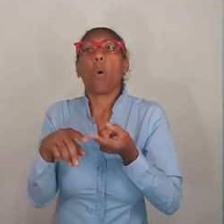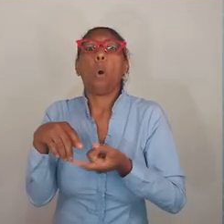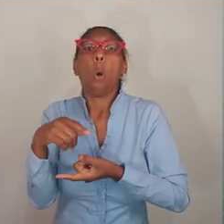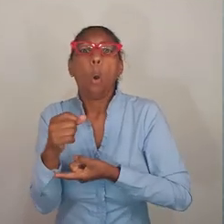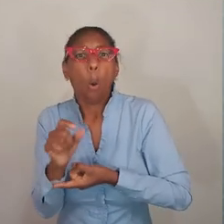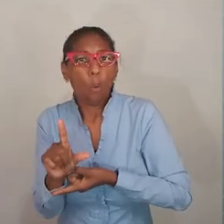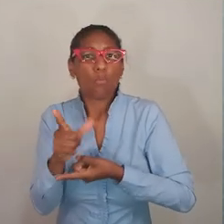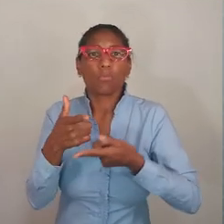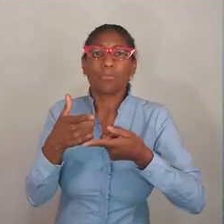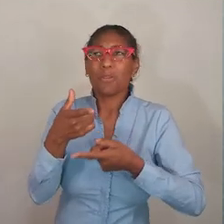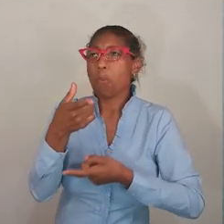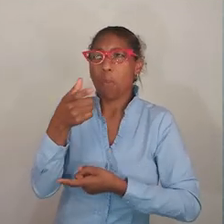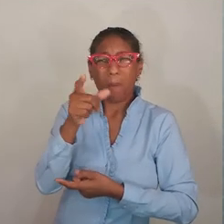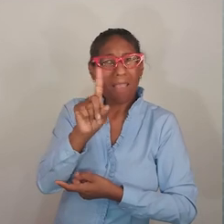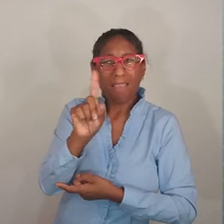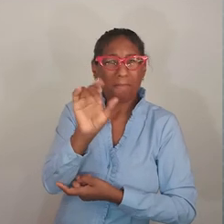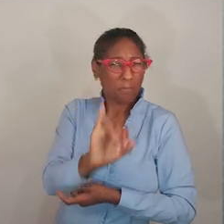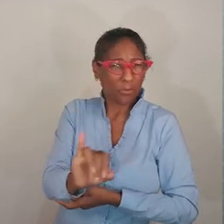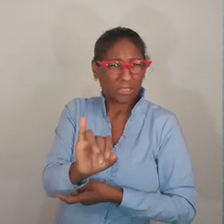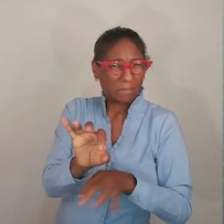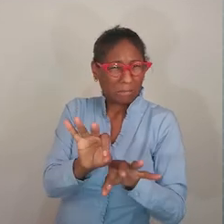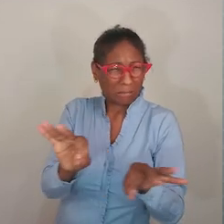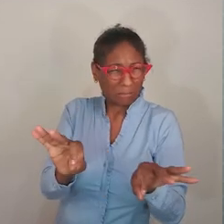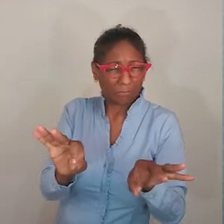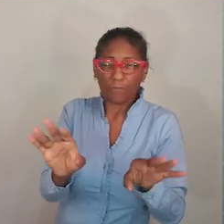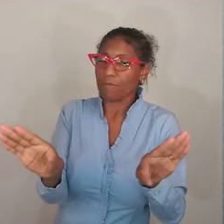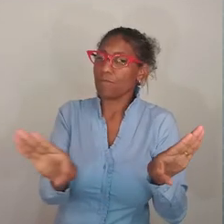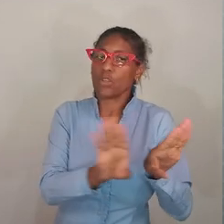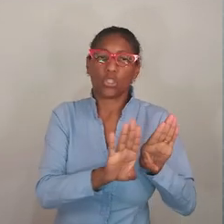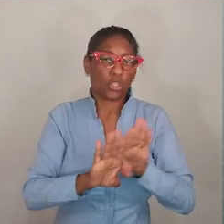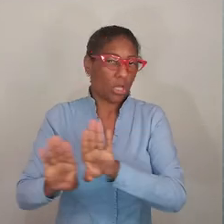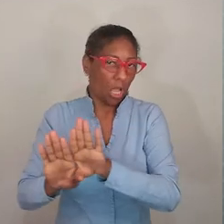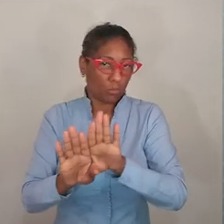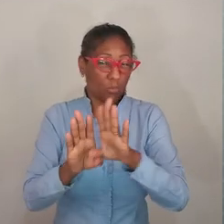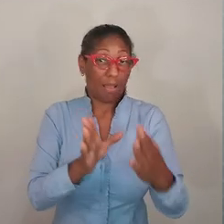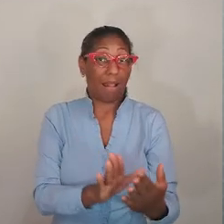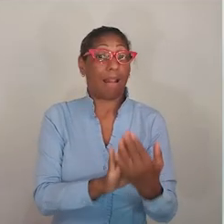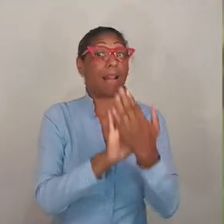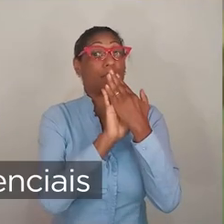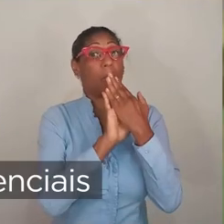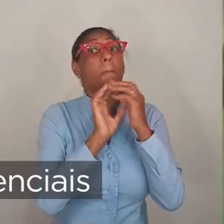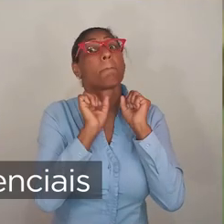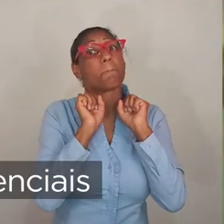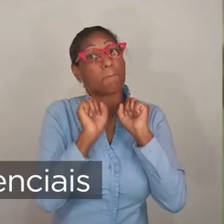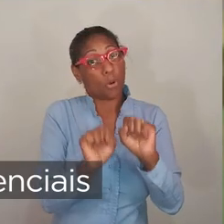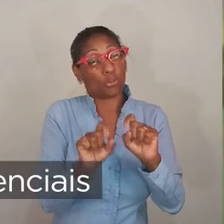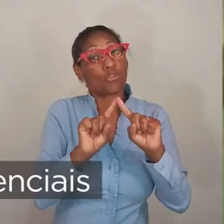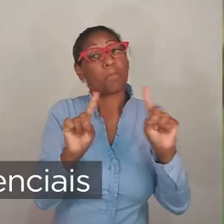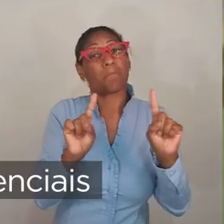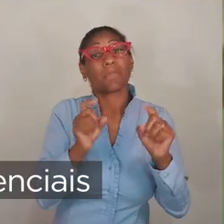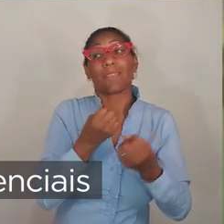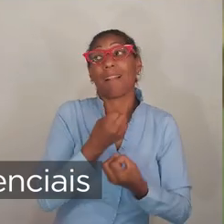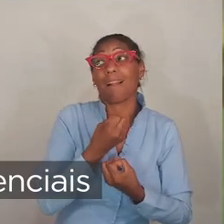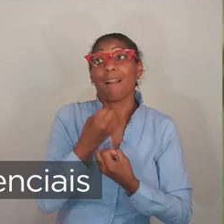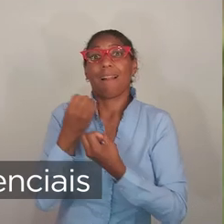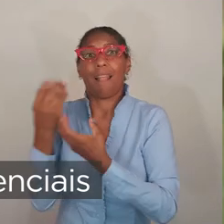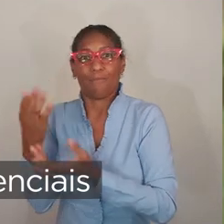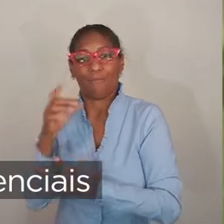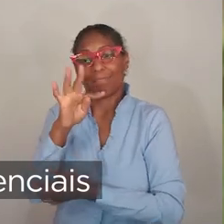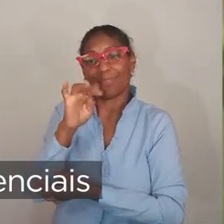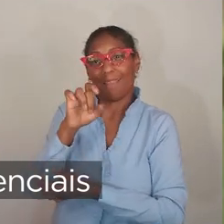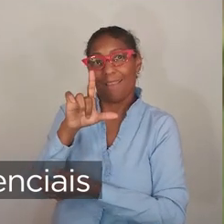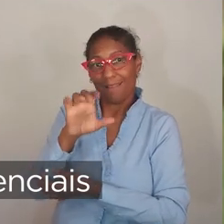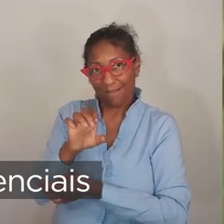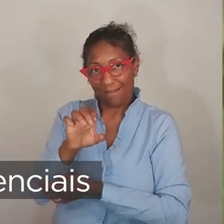na rua ou em shoppings, e com equipes de no máximo 25% dos trabalhadores. O comércio de veículos e o comércio de